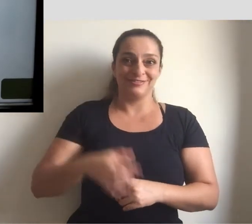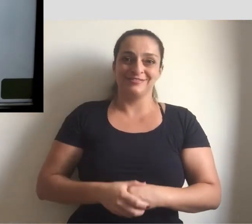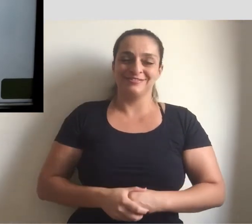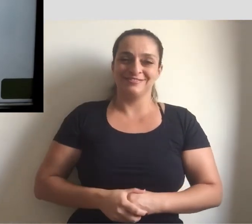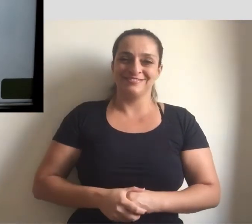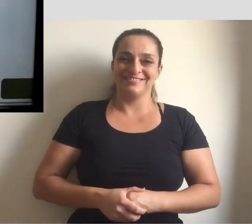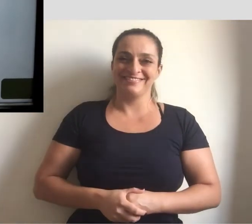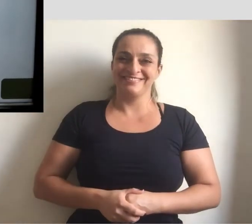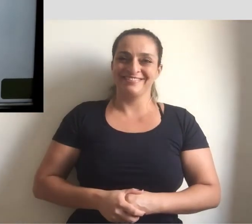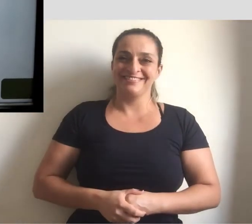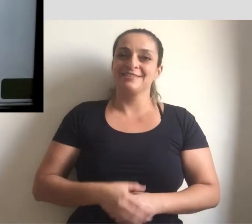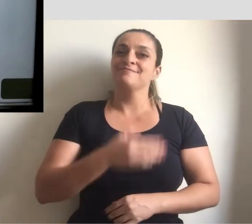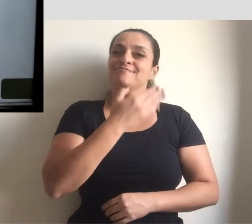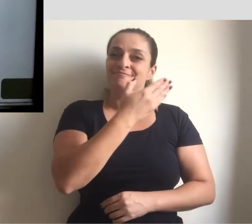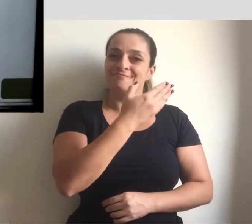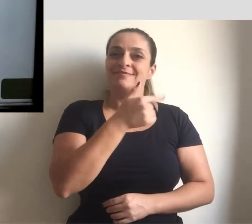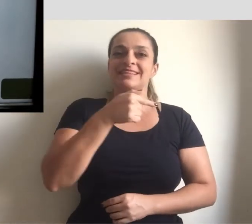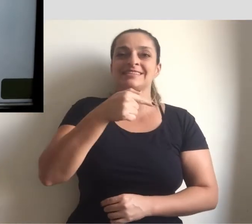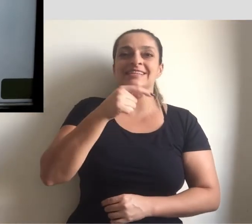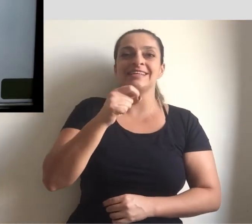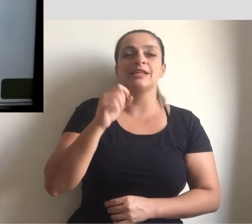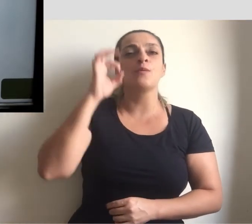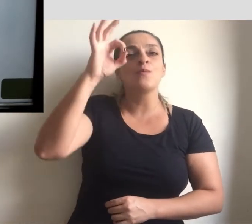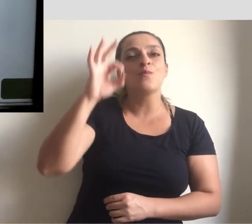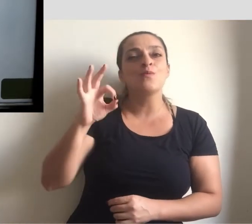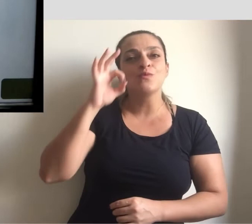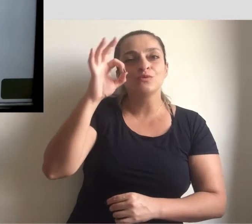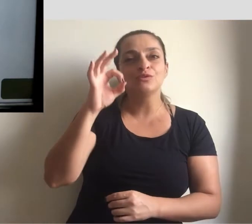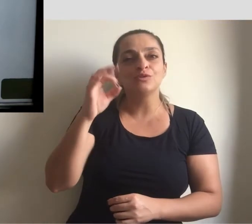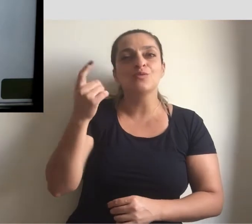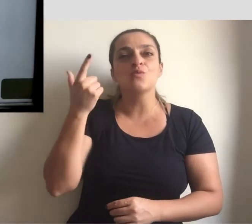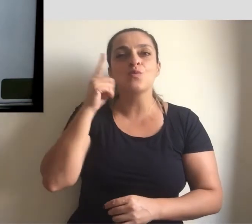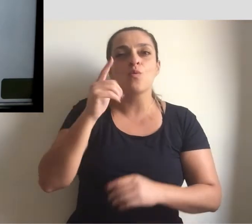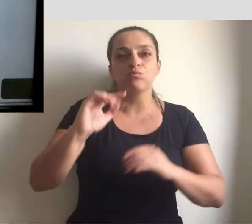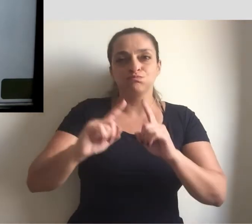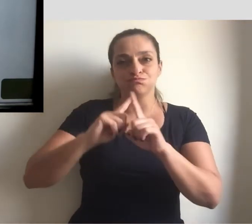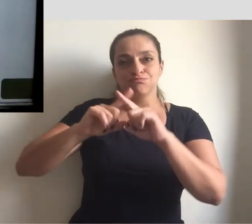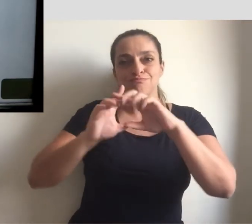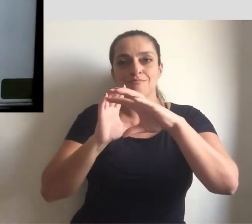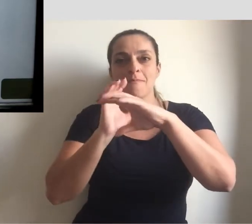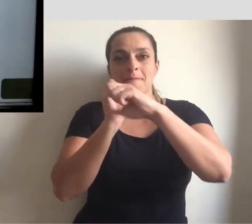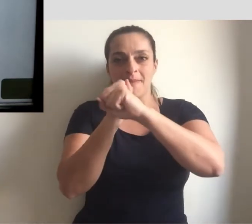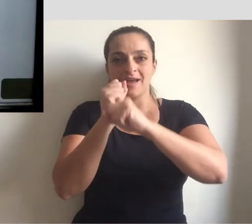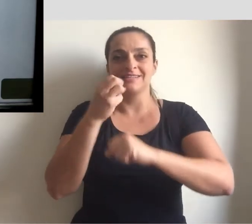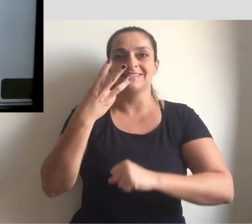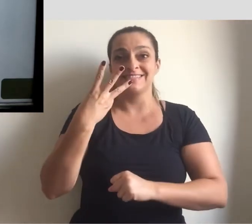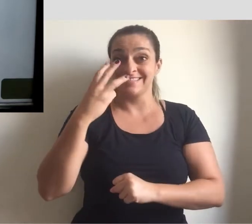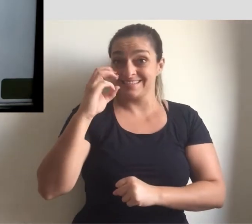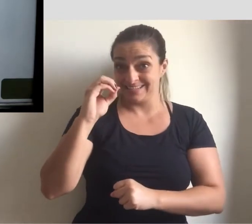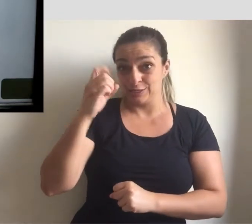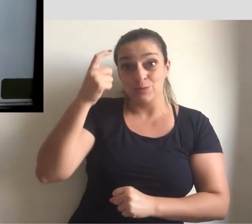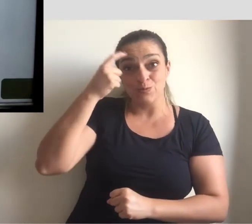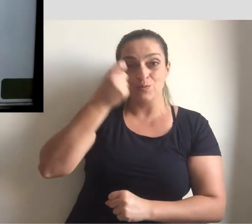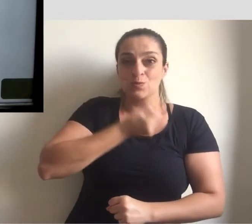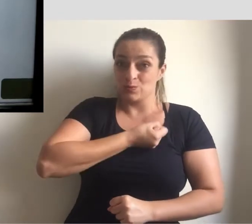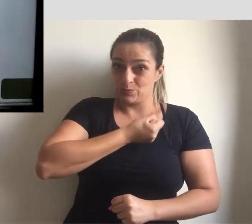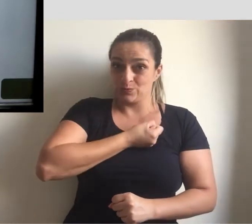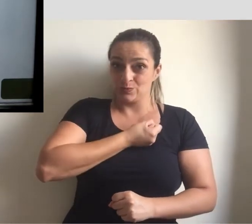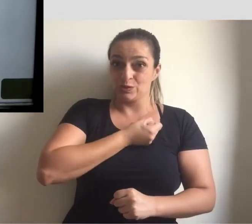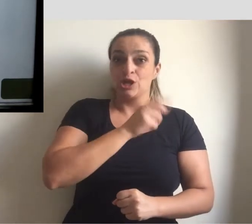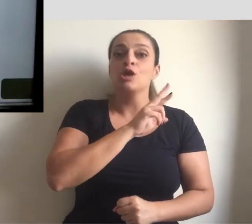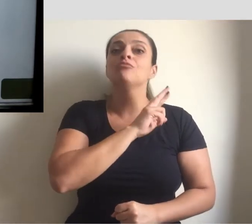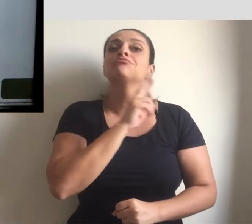Então, eu estou calculando 70% quando eu aumentei 30 unidades no número pensado. E o